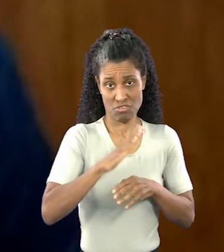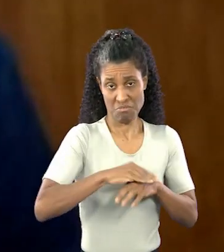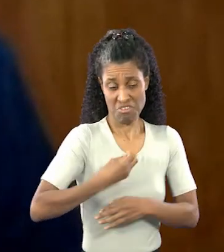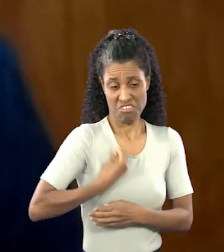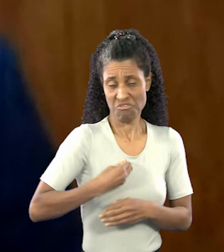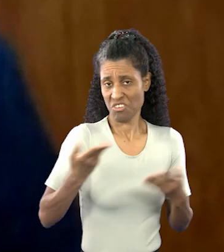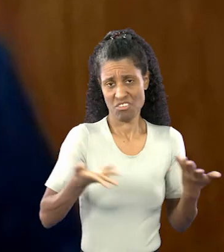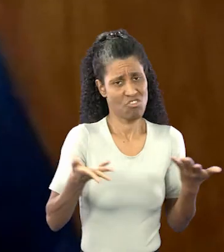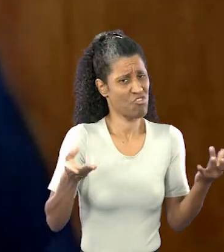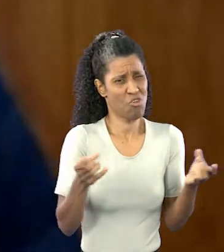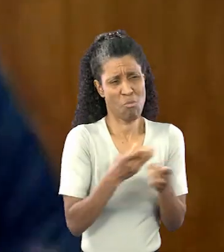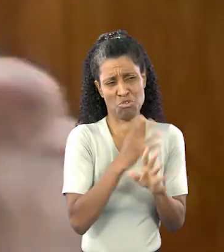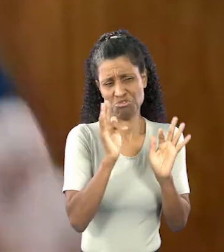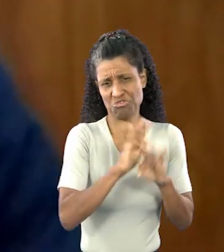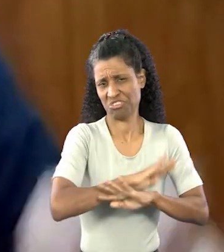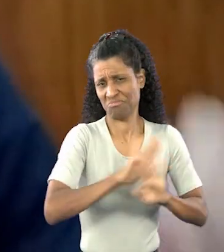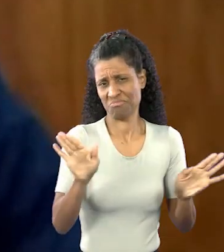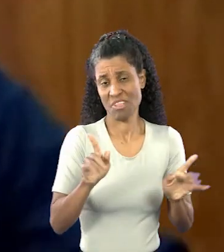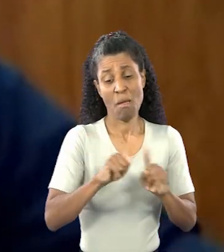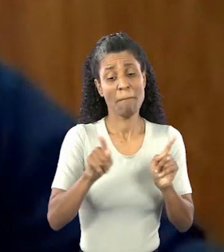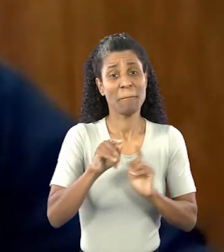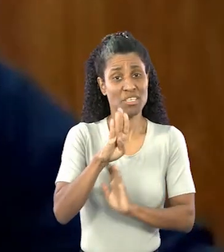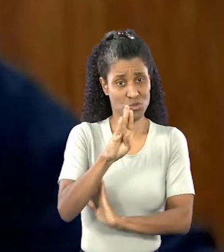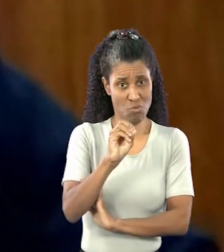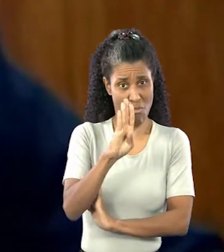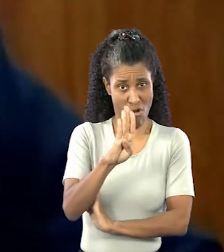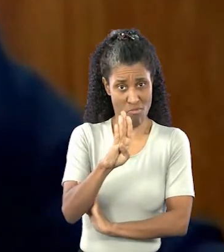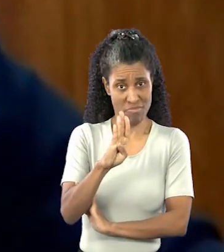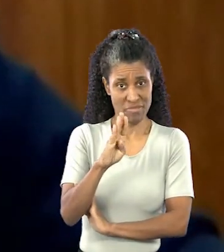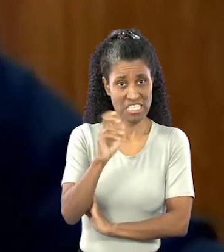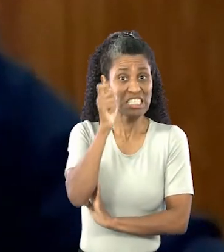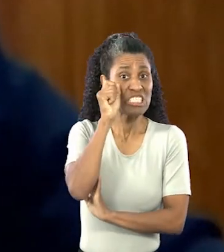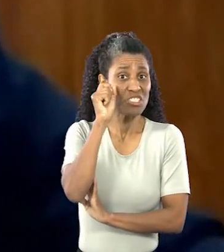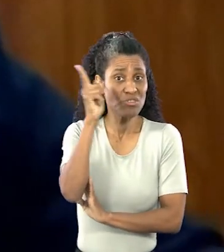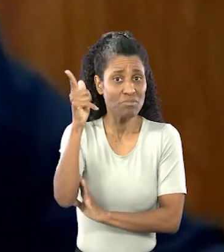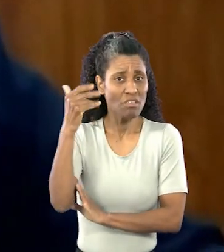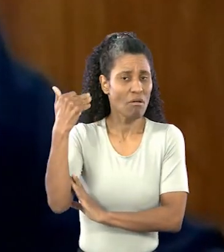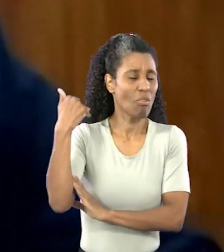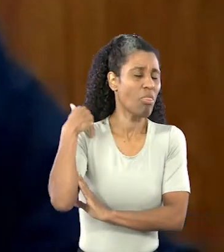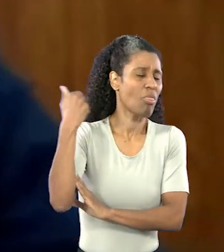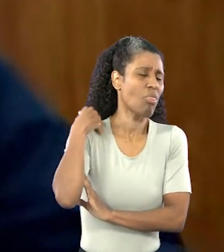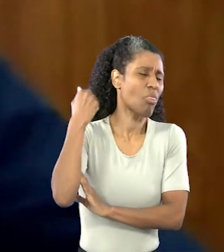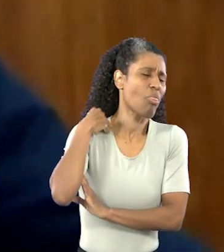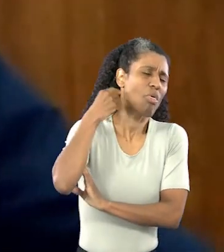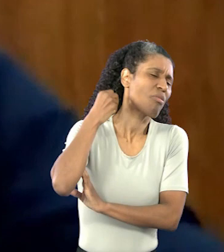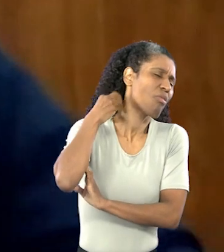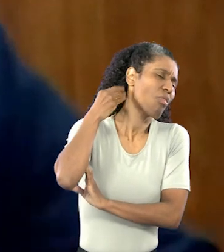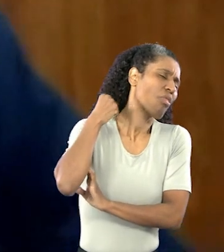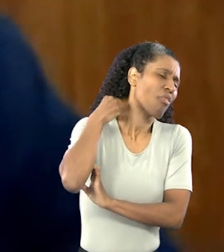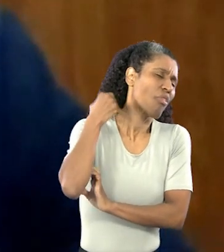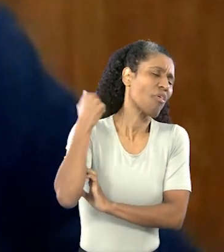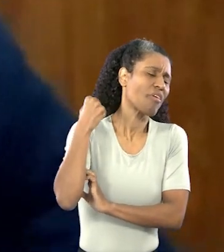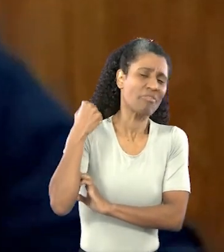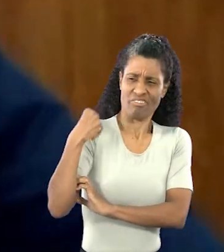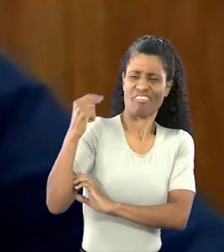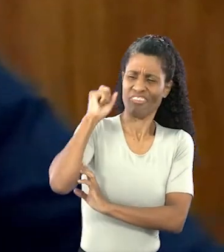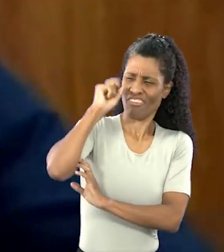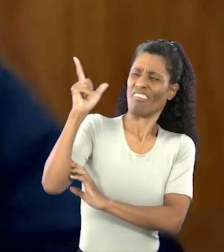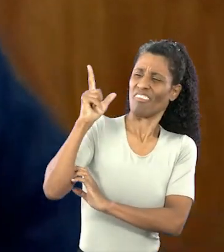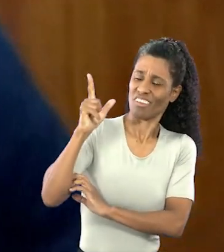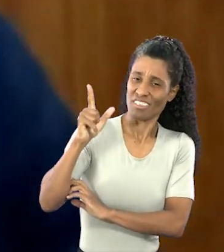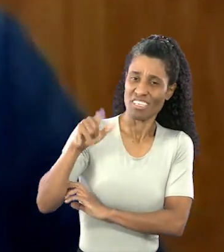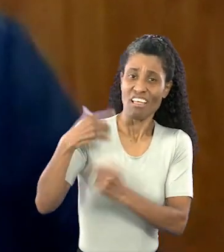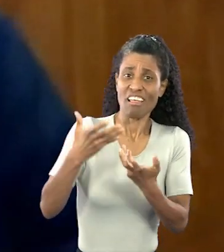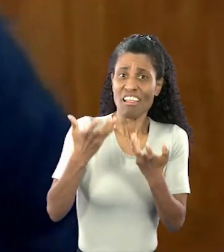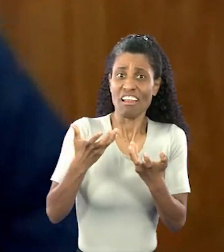na minha vida, eu fiz. Mas o Bob me acorda de manhã, ele quer sair, ele